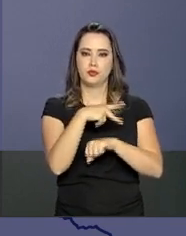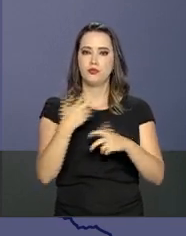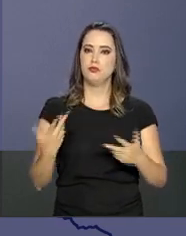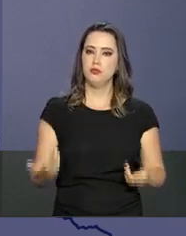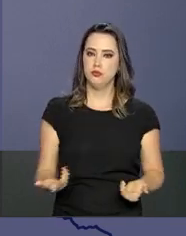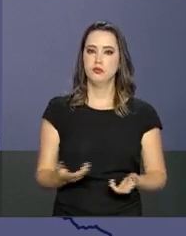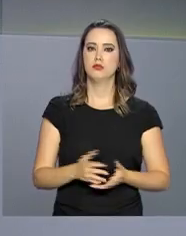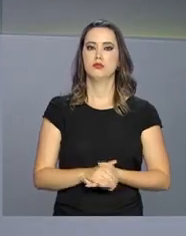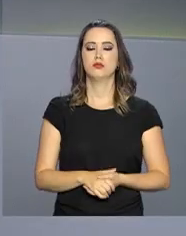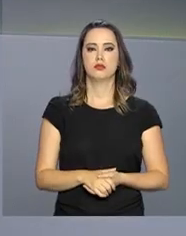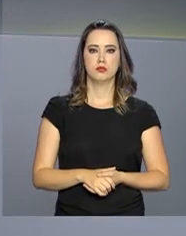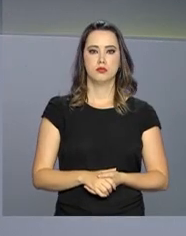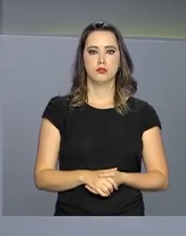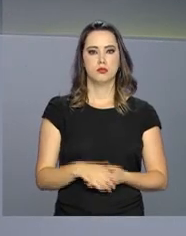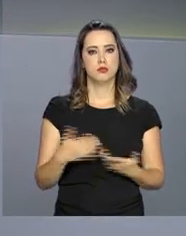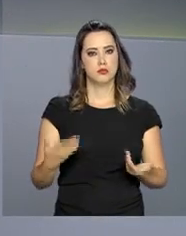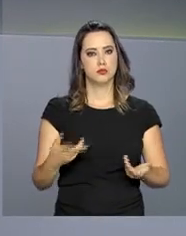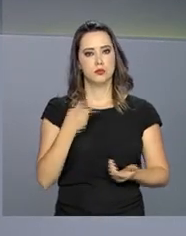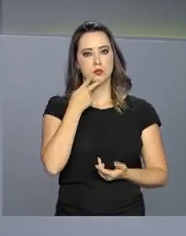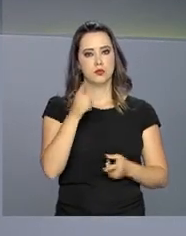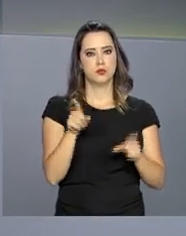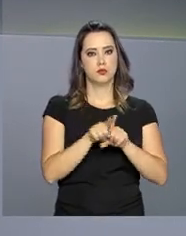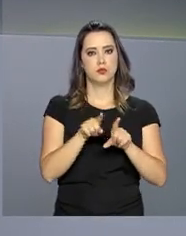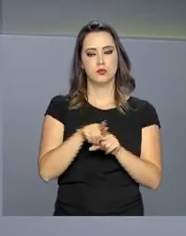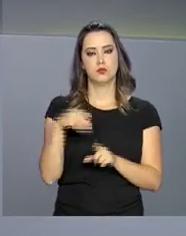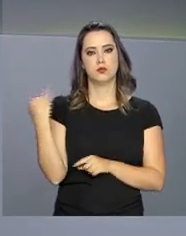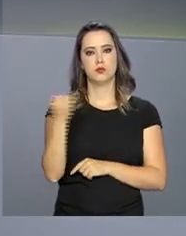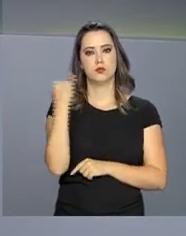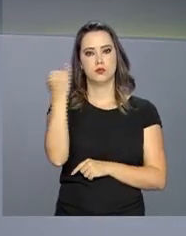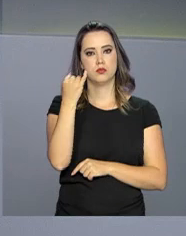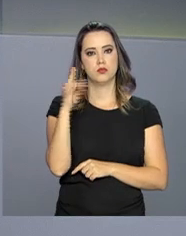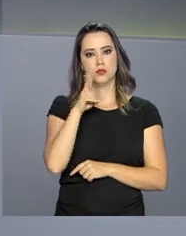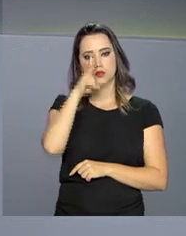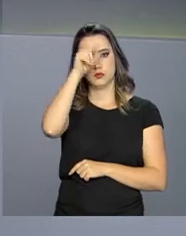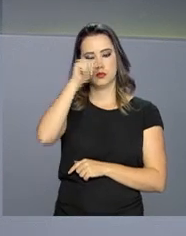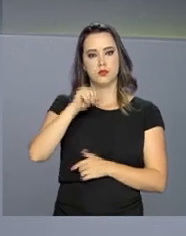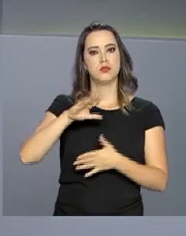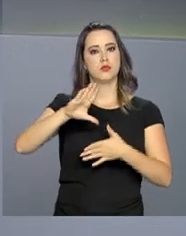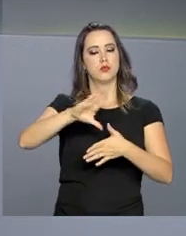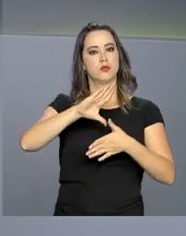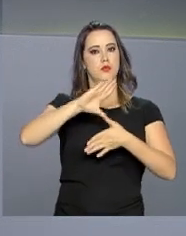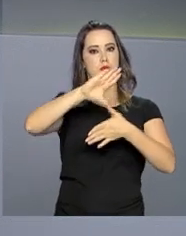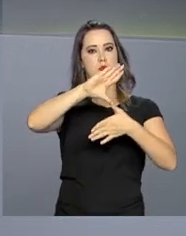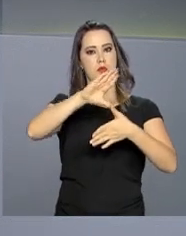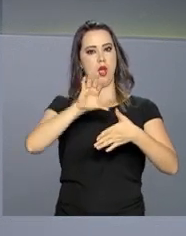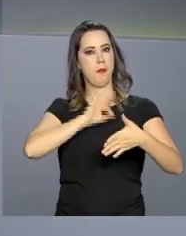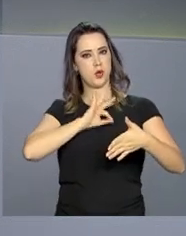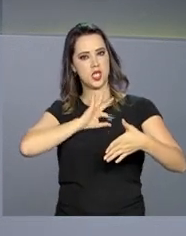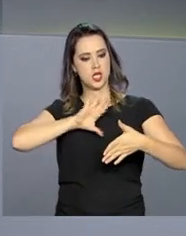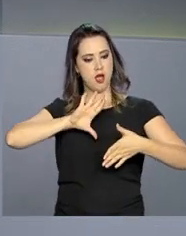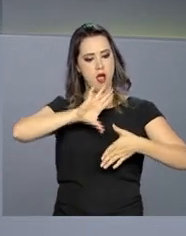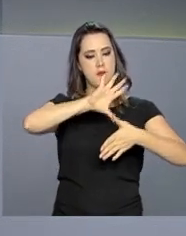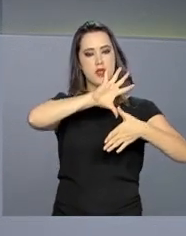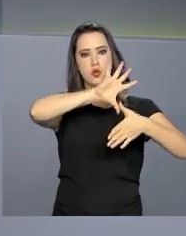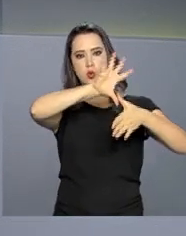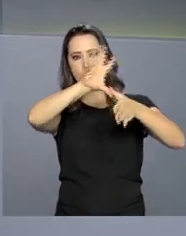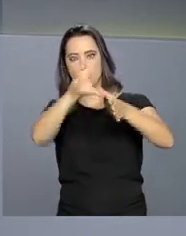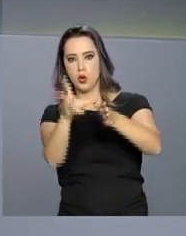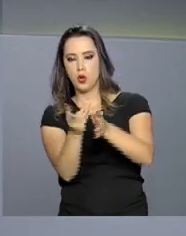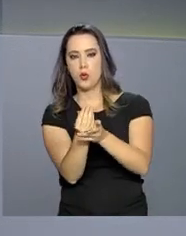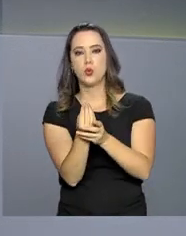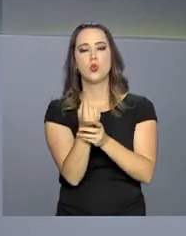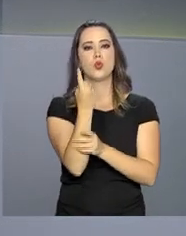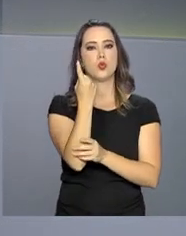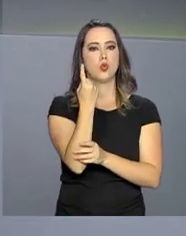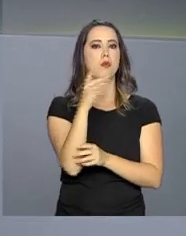nossos países. Raul Jugman também ressaltou a importância do fortalecimento da Ameripol, Comunidade das Polícias